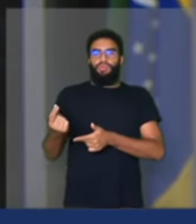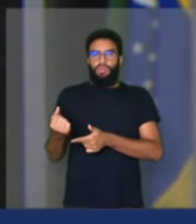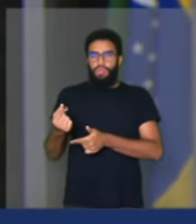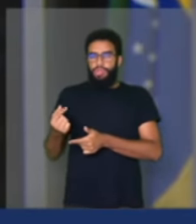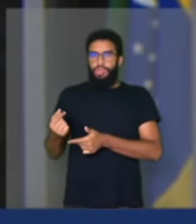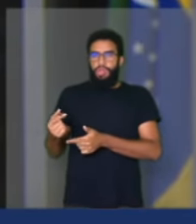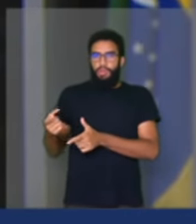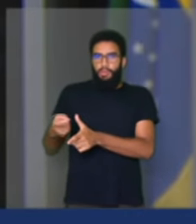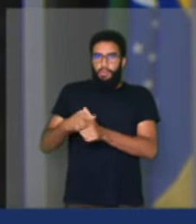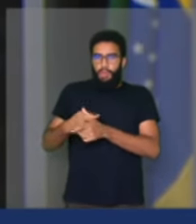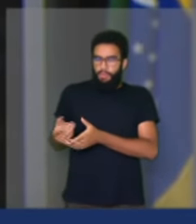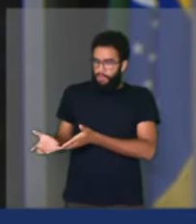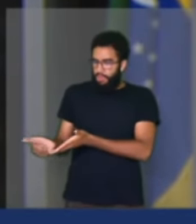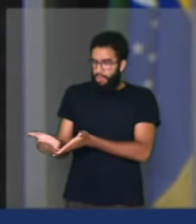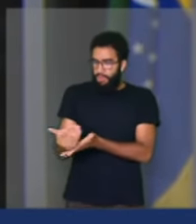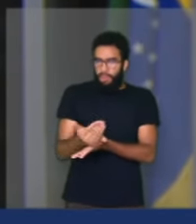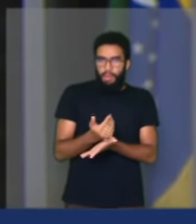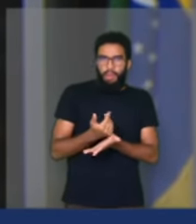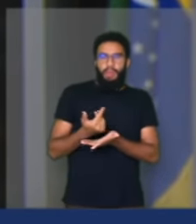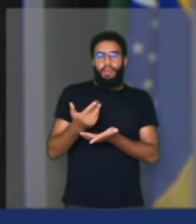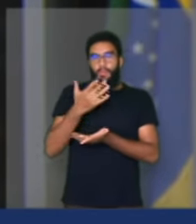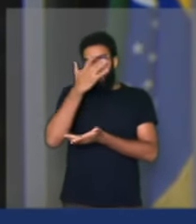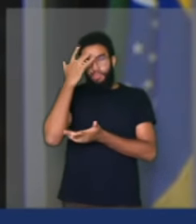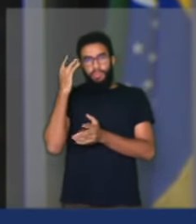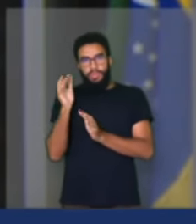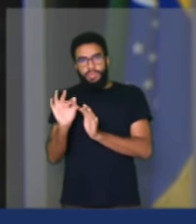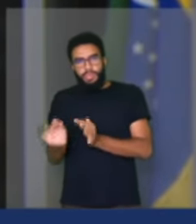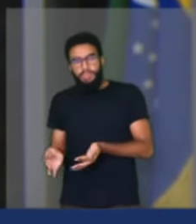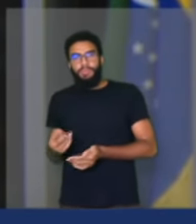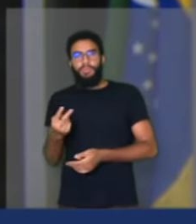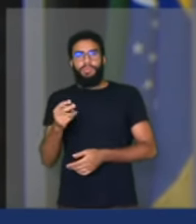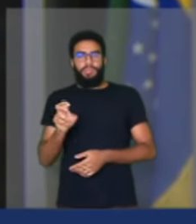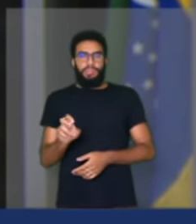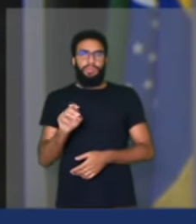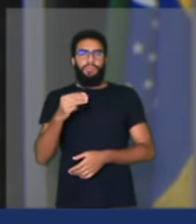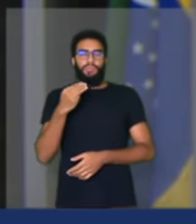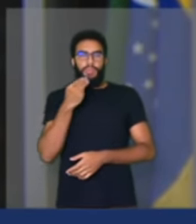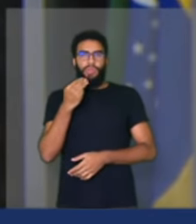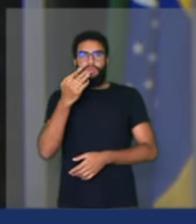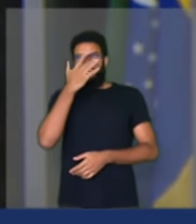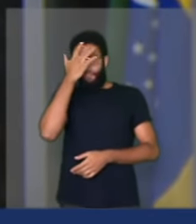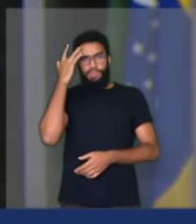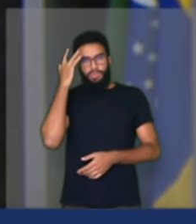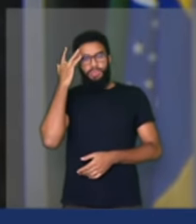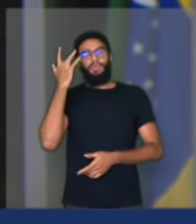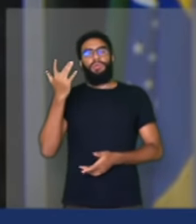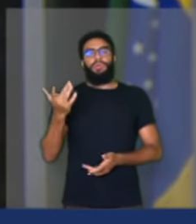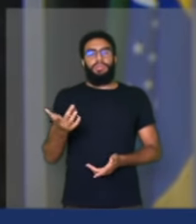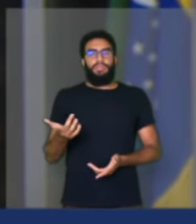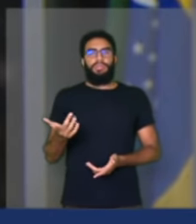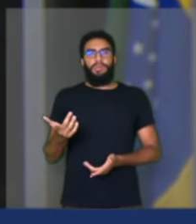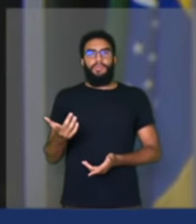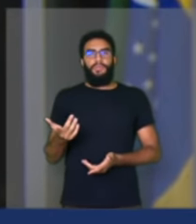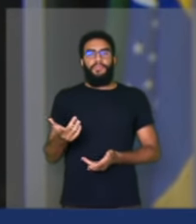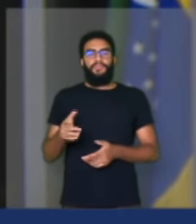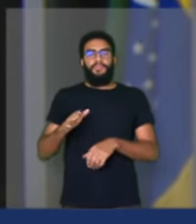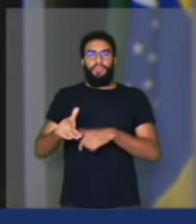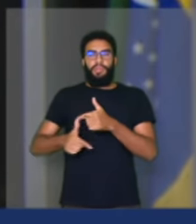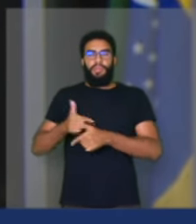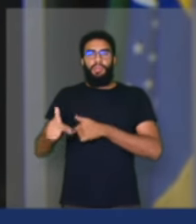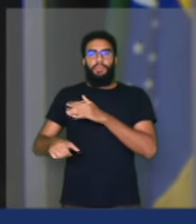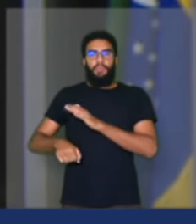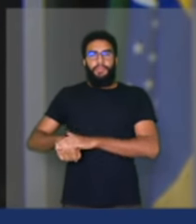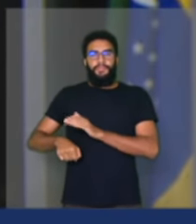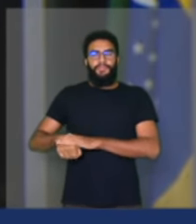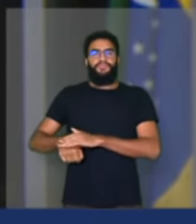da empregada doméstica, é dos 25 milhões de autônomos que produzem riqueza nesse país, é dos 80 milhões de